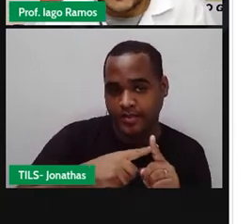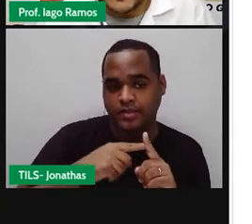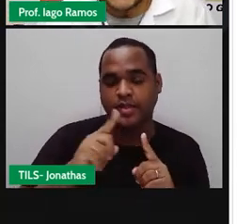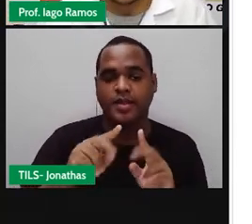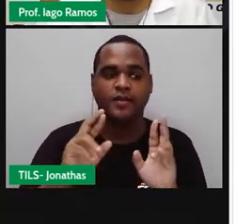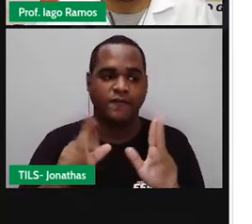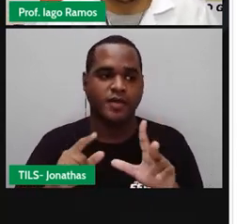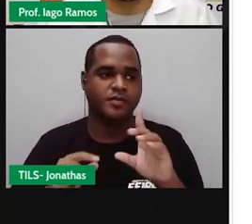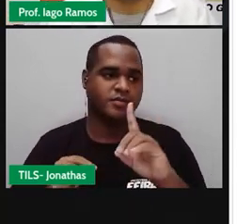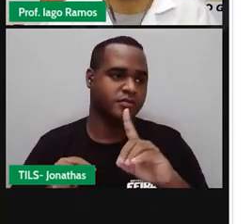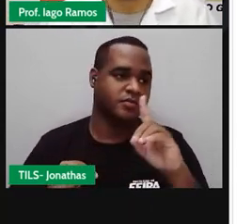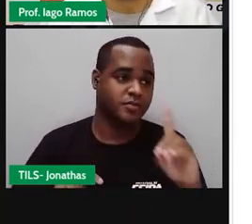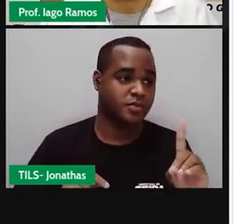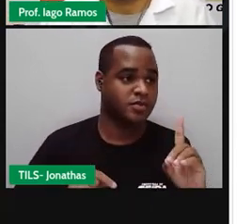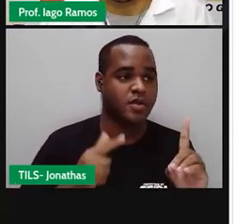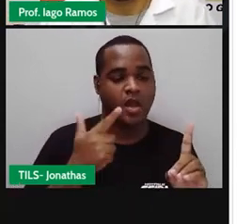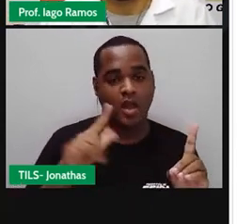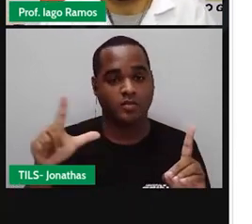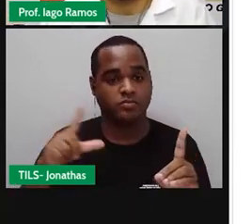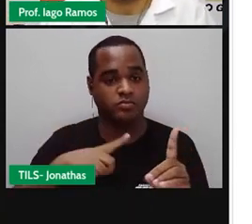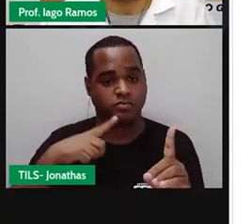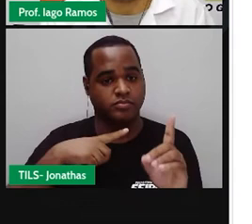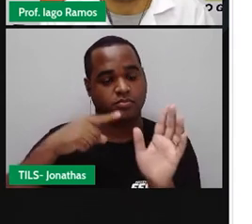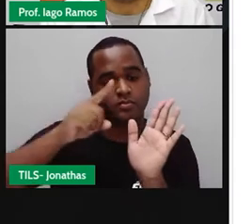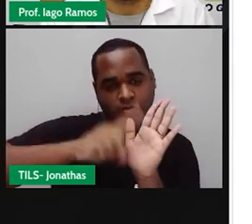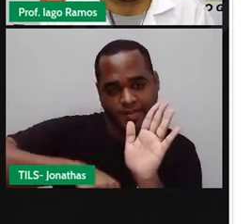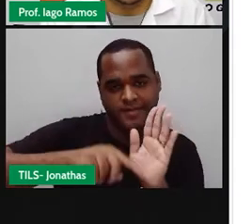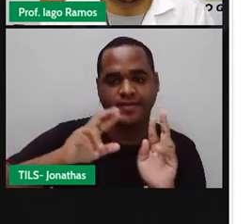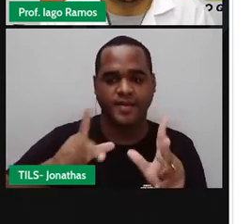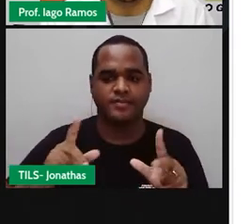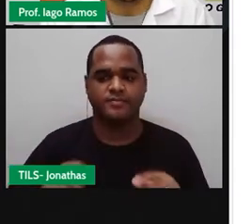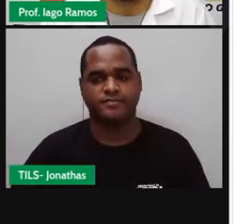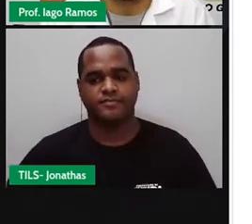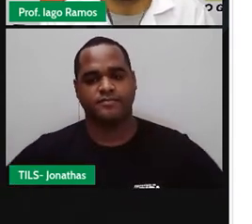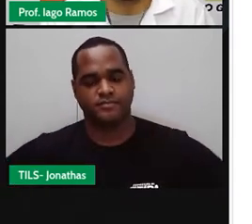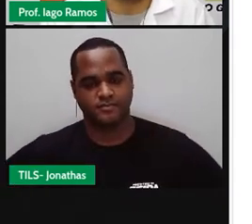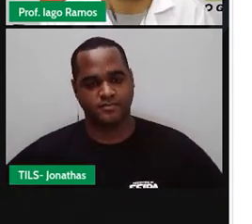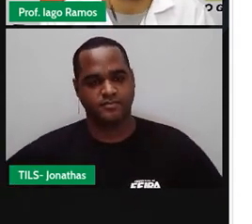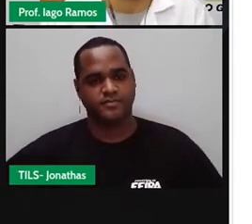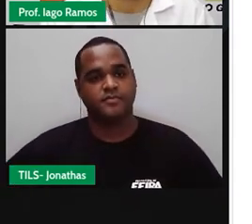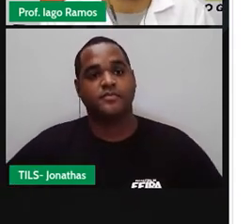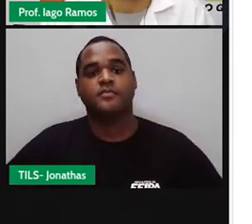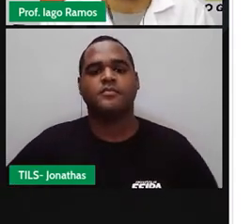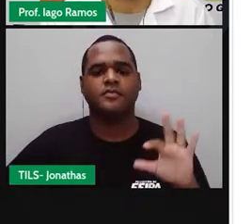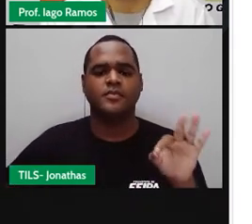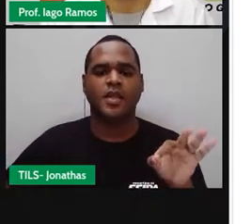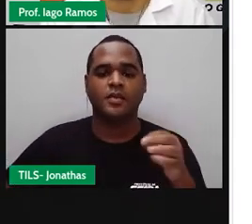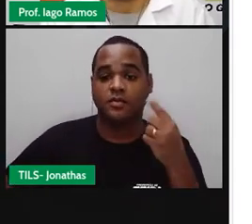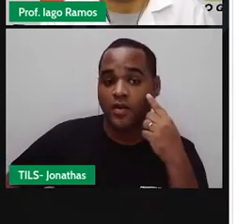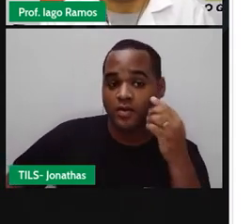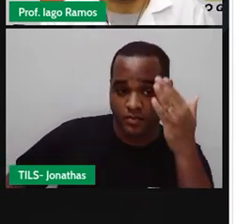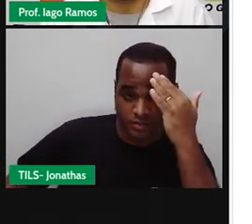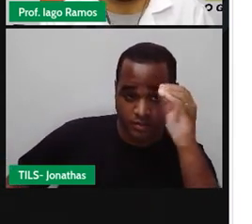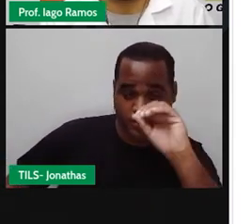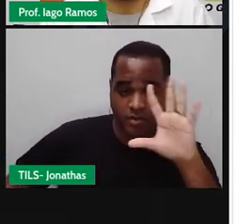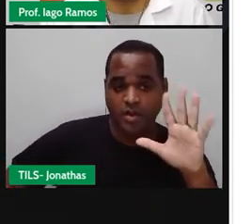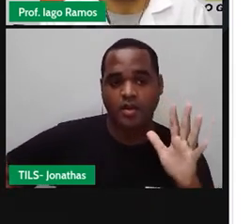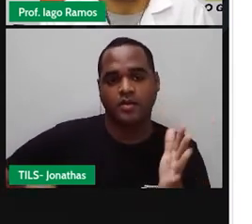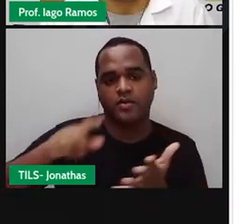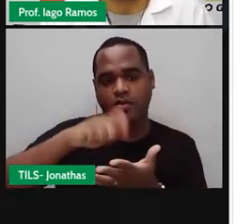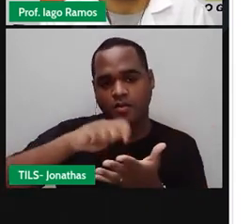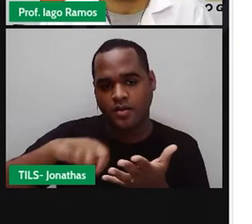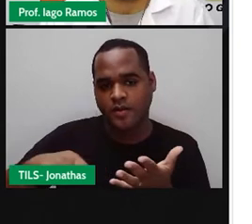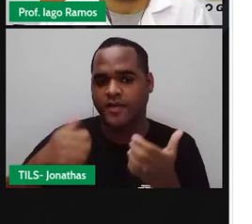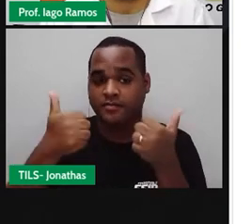direita dos números negativos. Certo? Então, nós vamos escrever ali